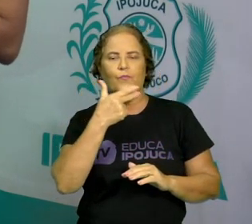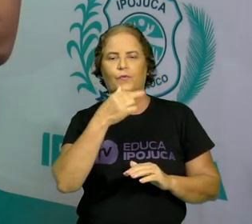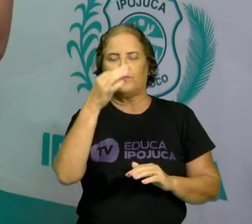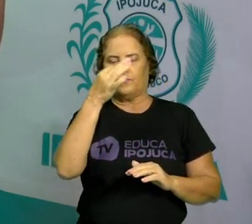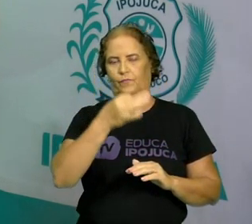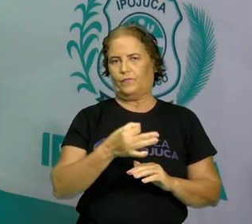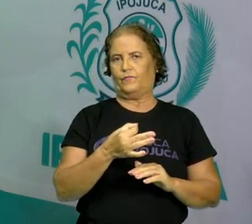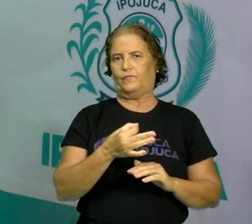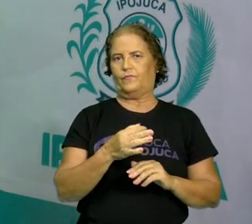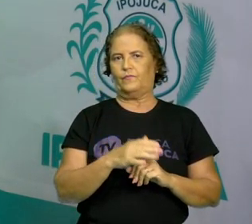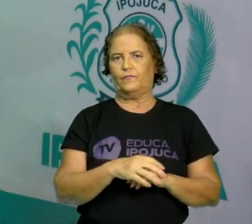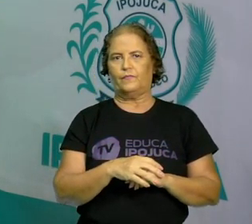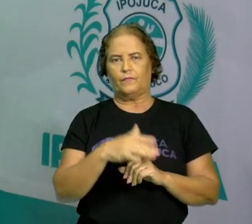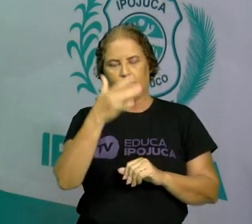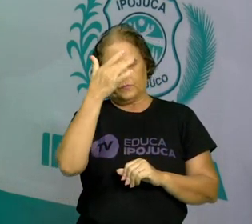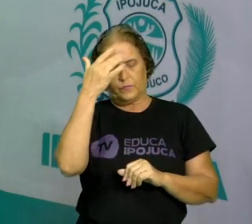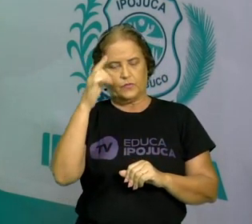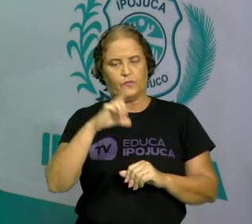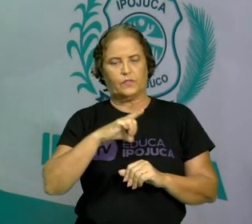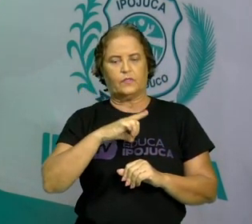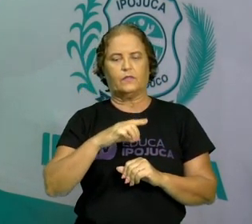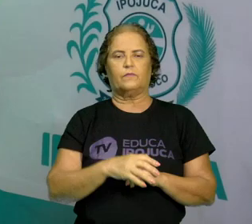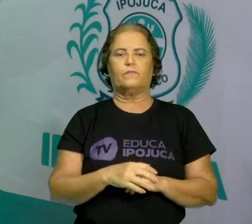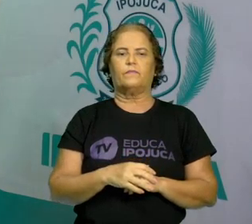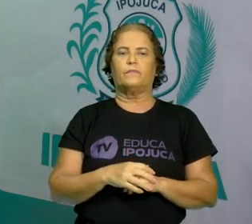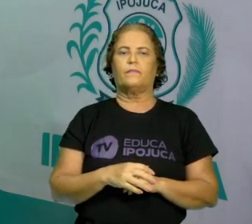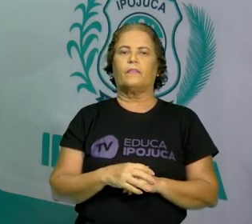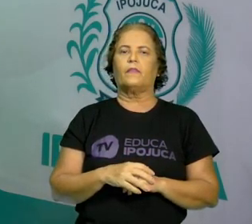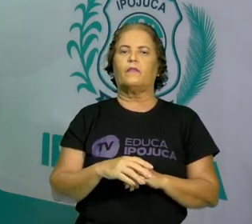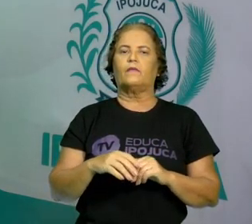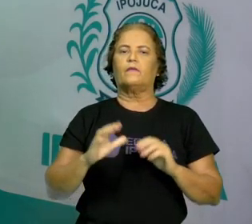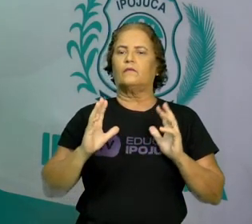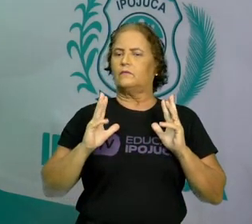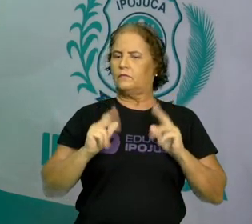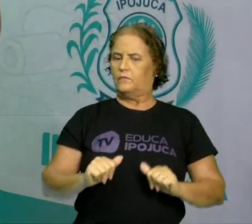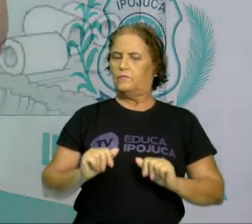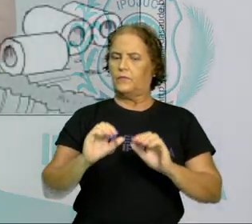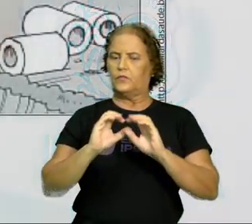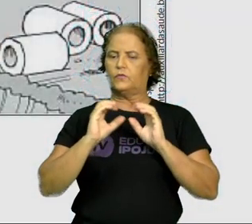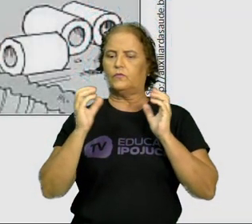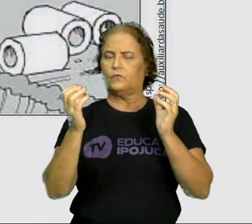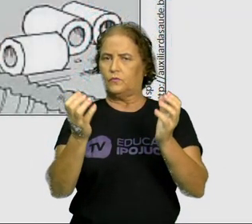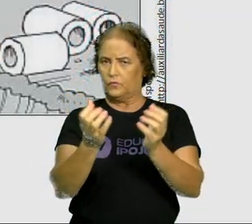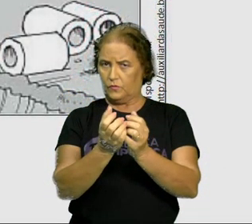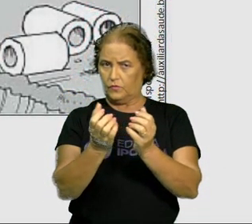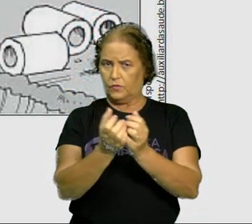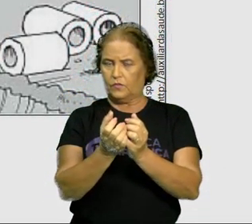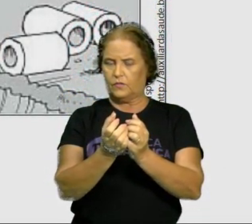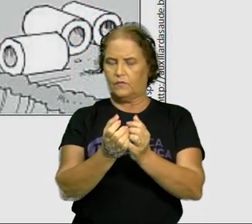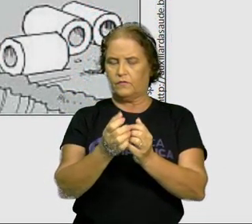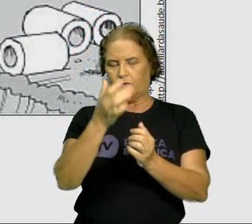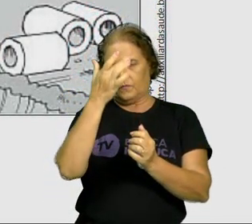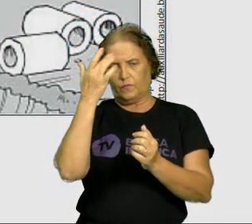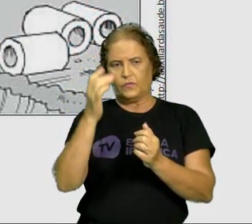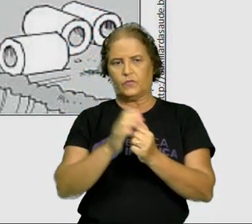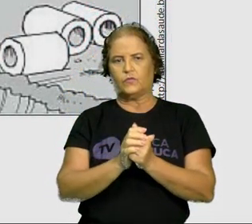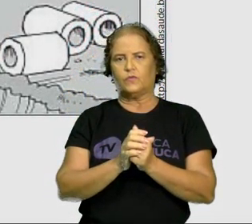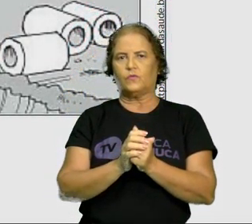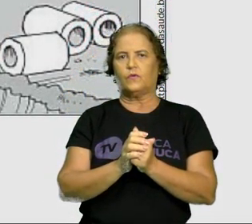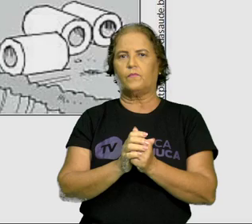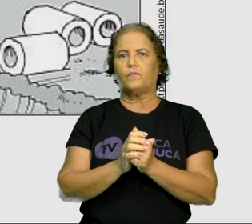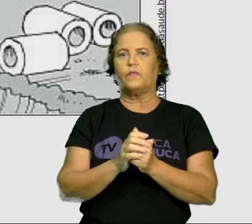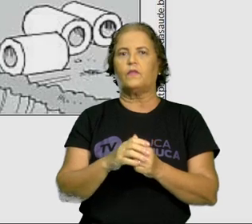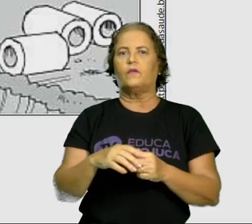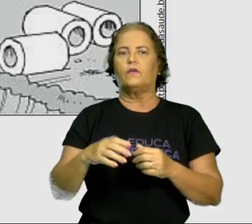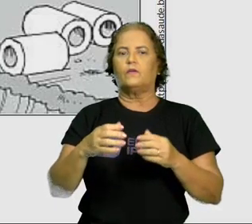A higiene coletiva envolve atitudes pessoais que geram um convívio. Portanto, algumas delas são a rede de